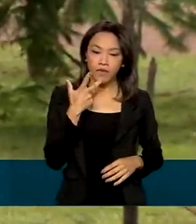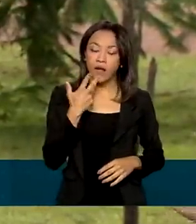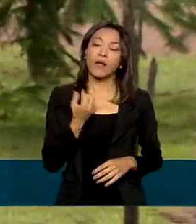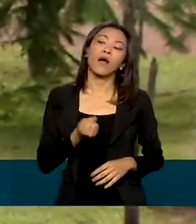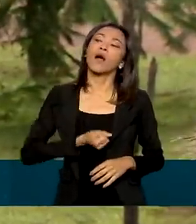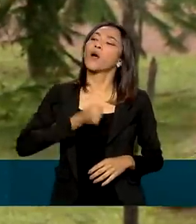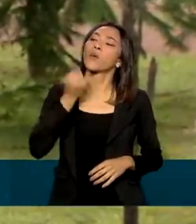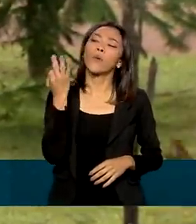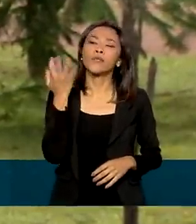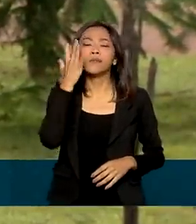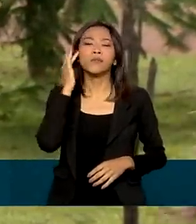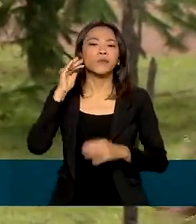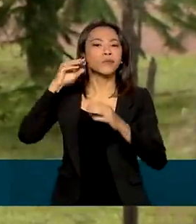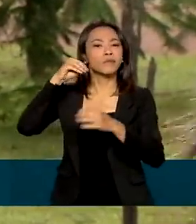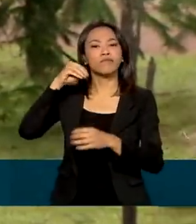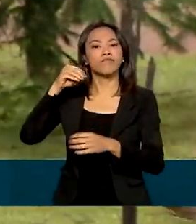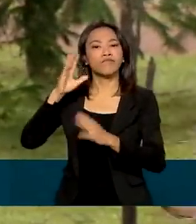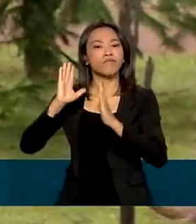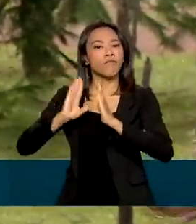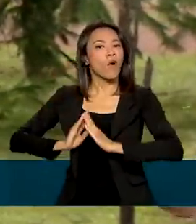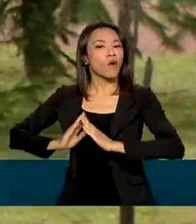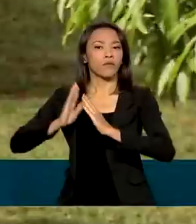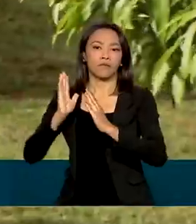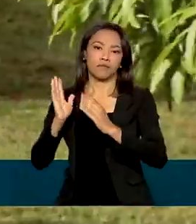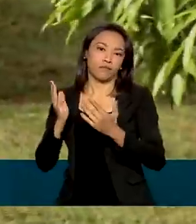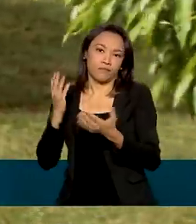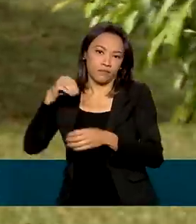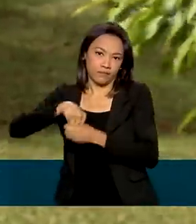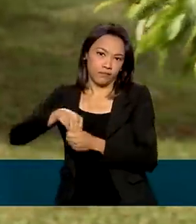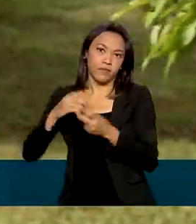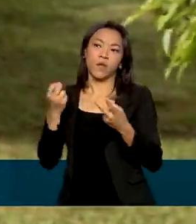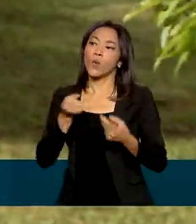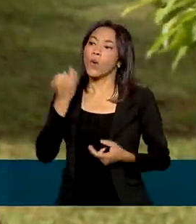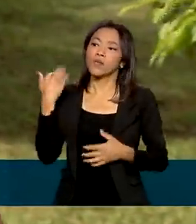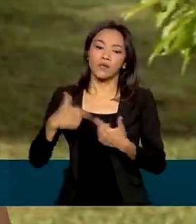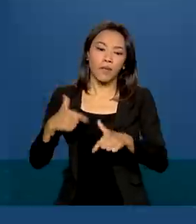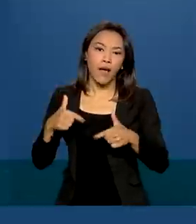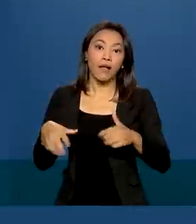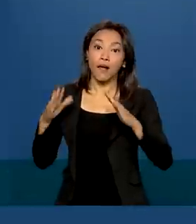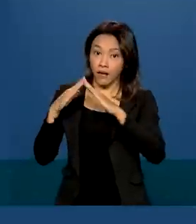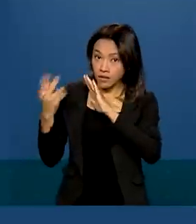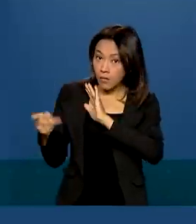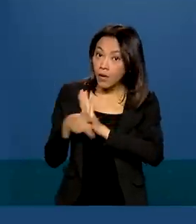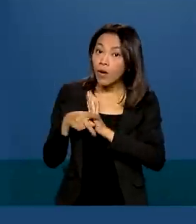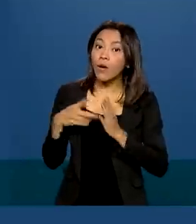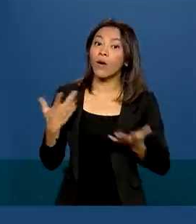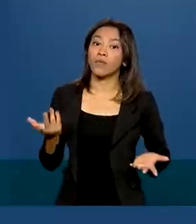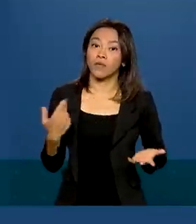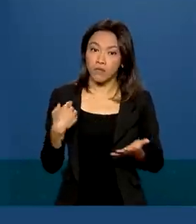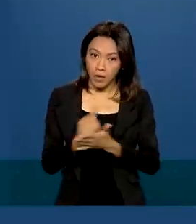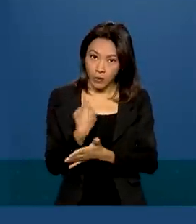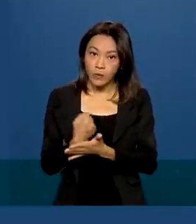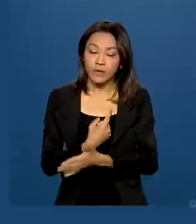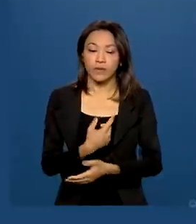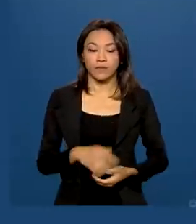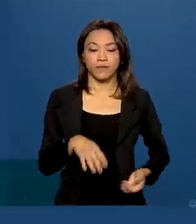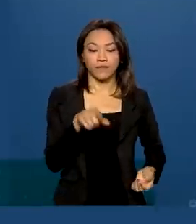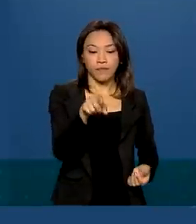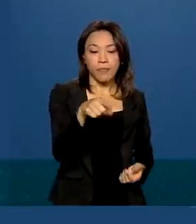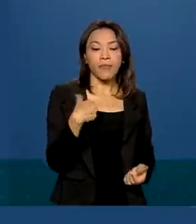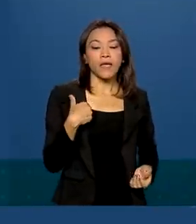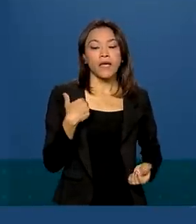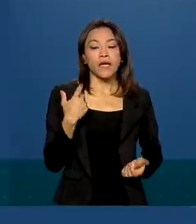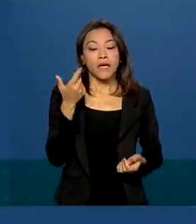quantas pessoas moravam naquela casa, quantos trabalhavam, se a casa era própria. Isso nos permite identificar as